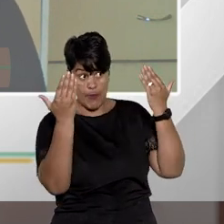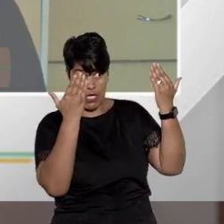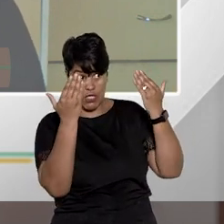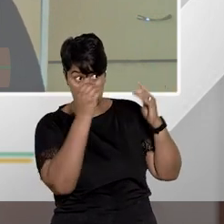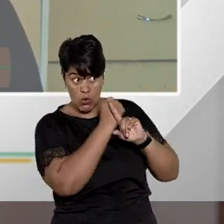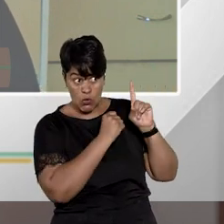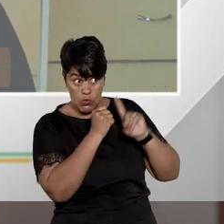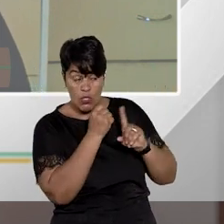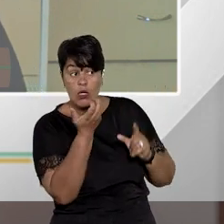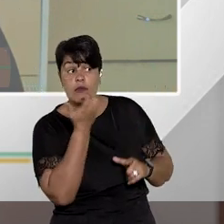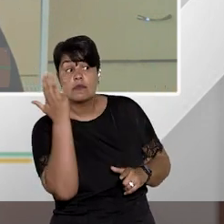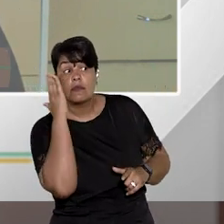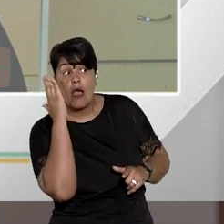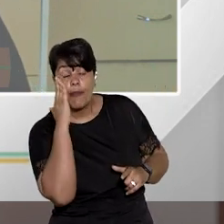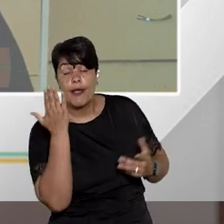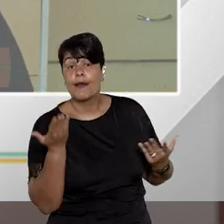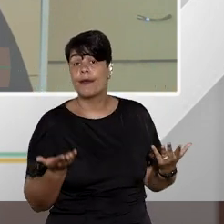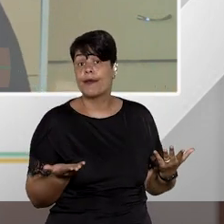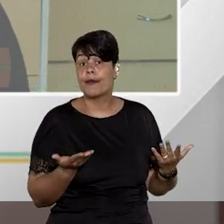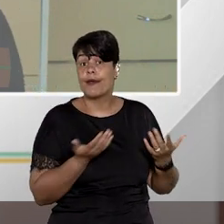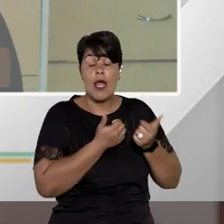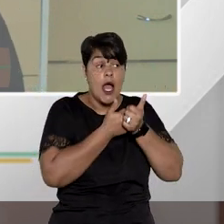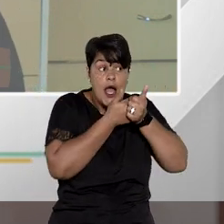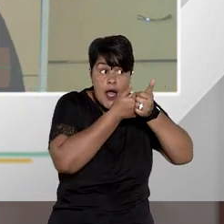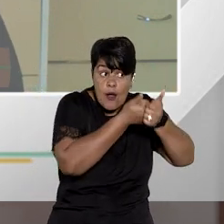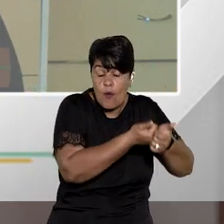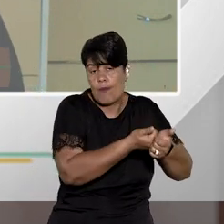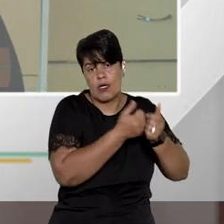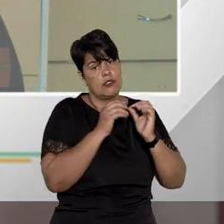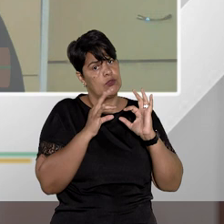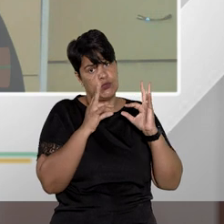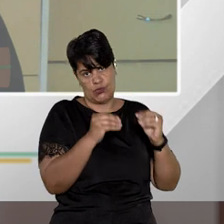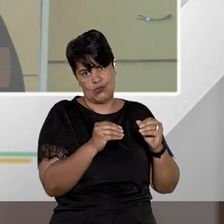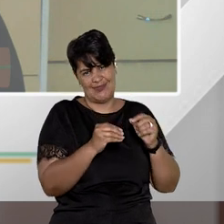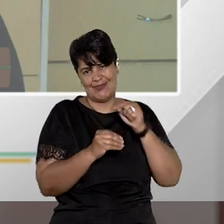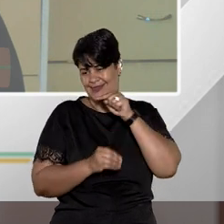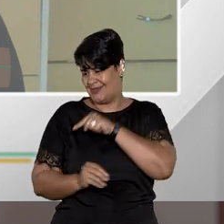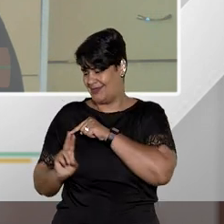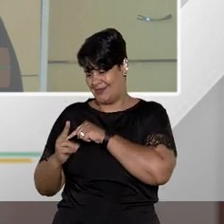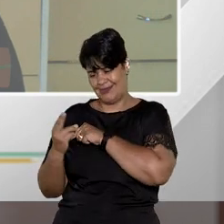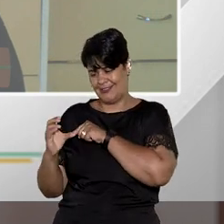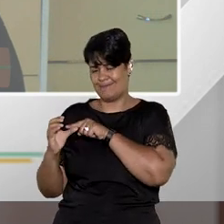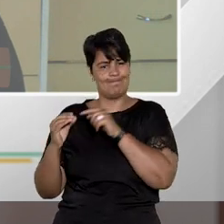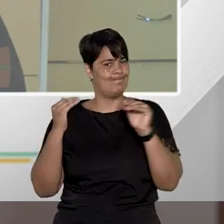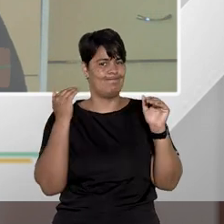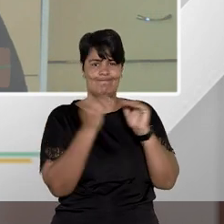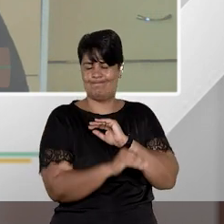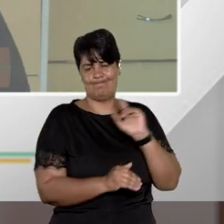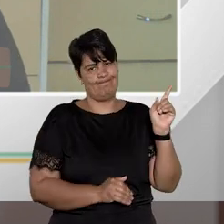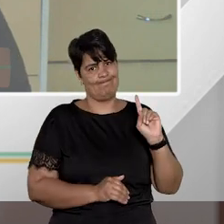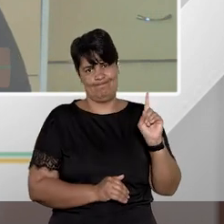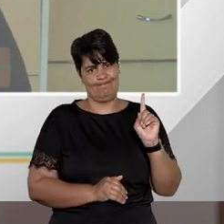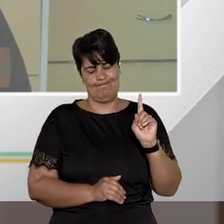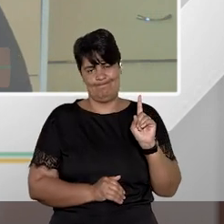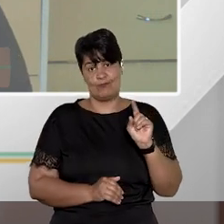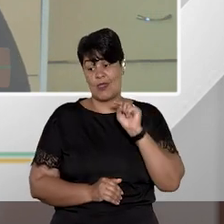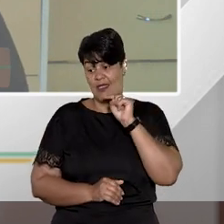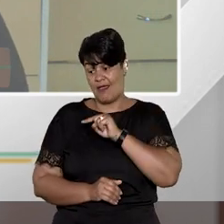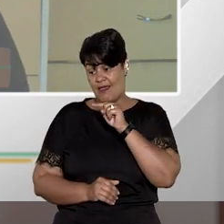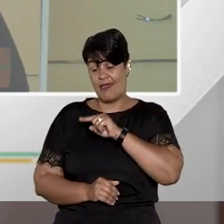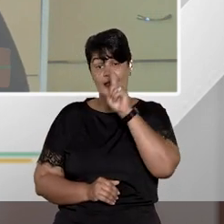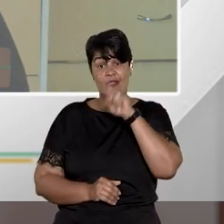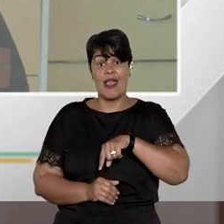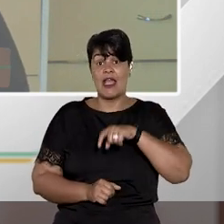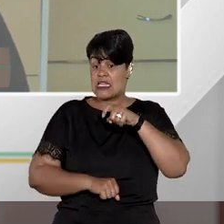sendo essas visitas um acompanhamento tudo isso é incompatível com o habeas corpus o habeas corpus ele demanda